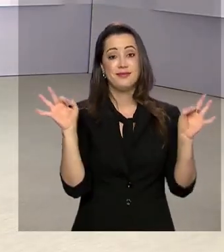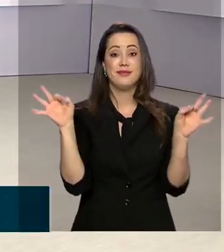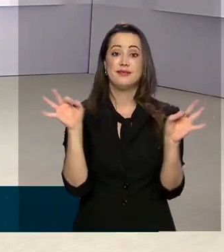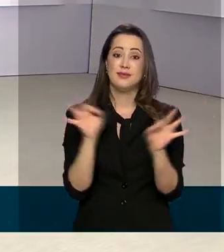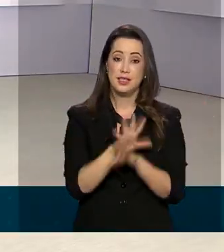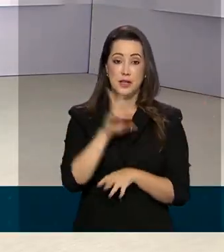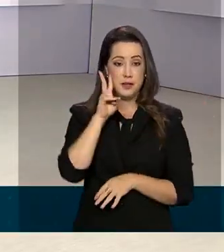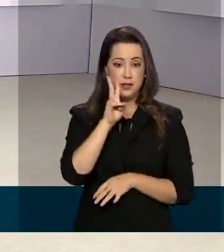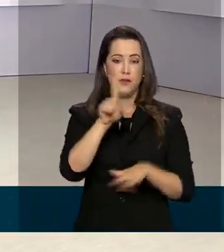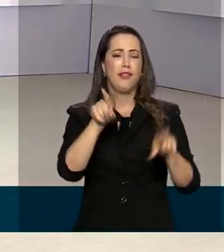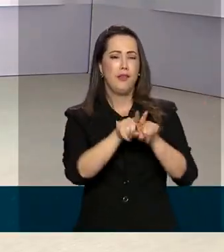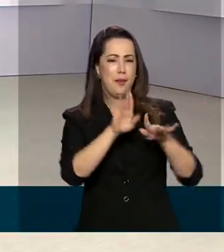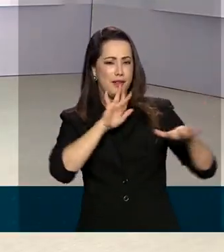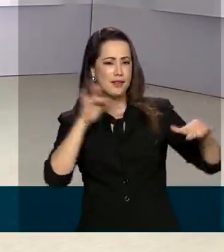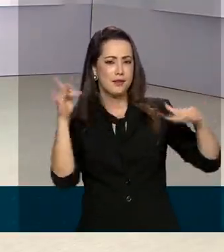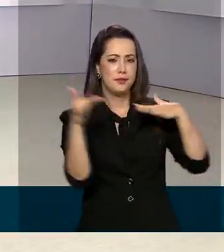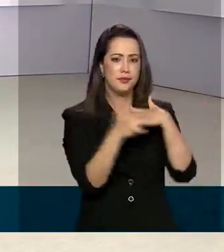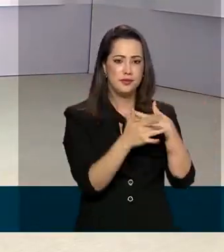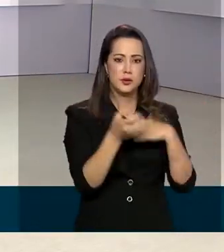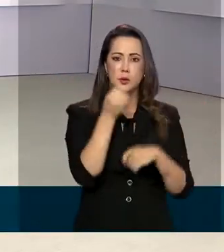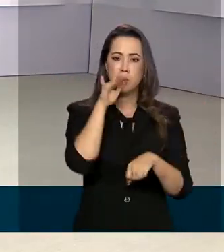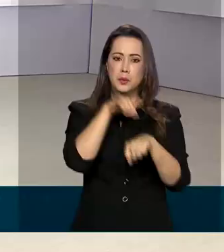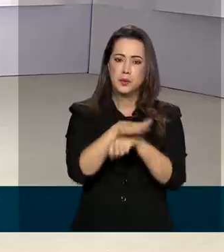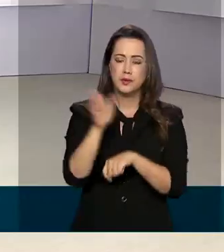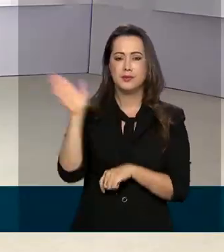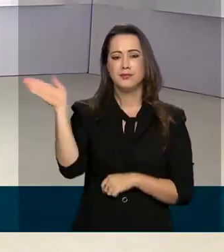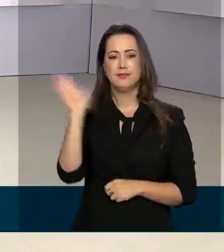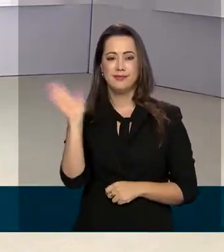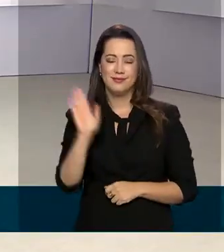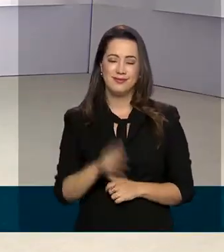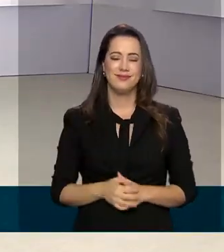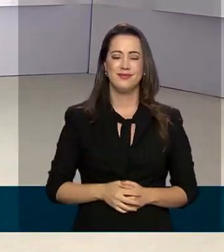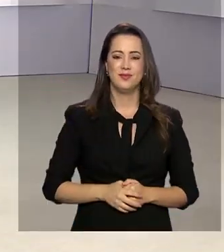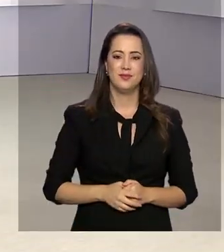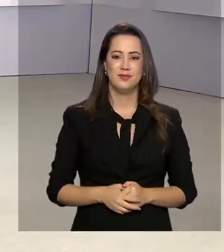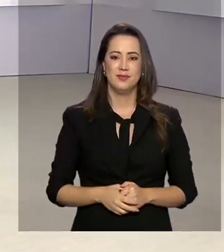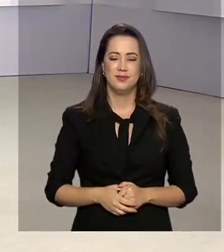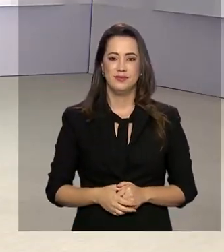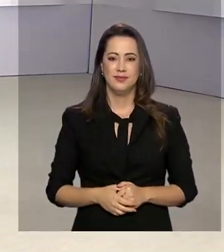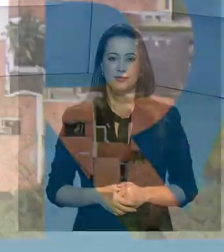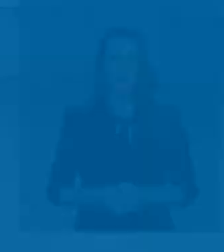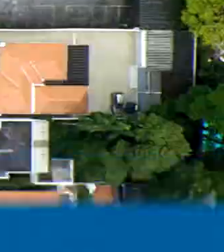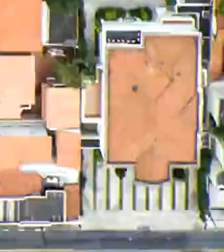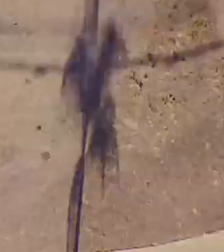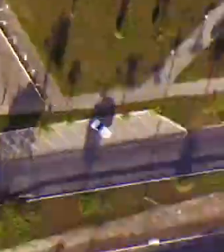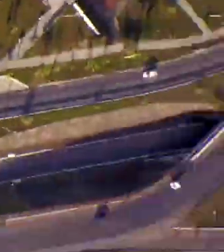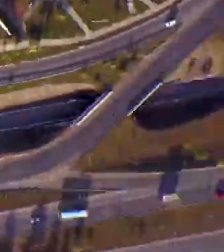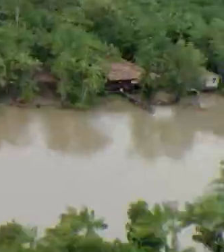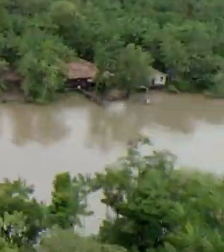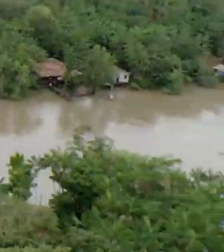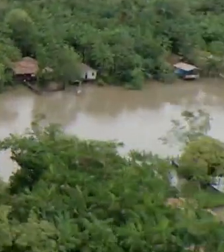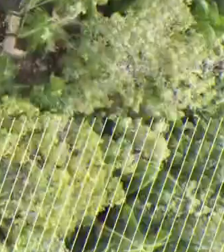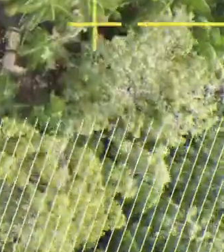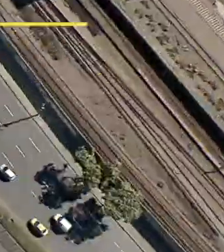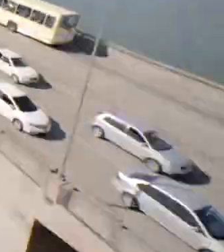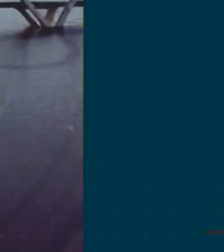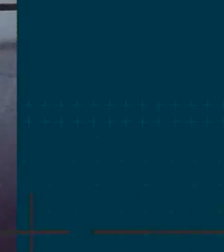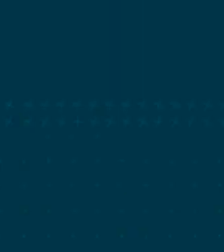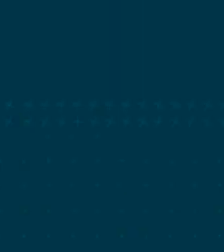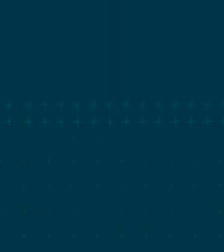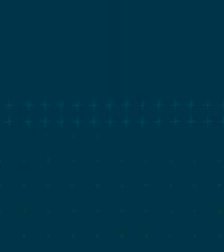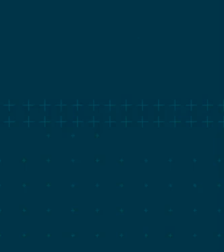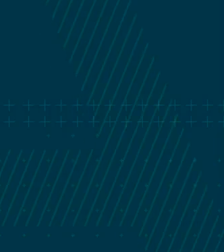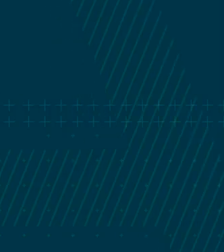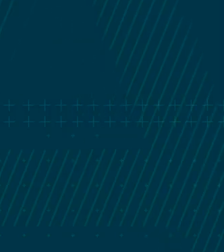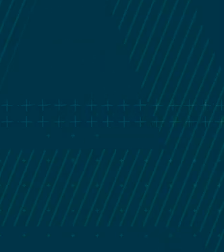Você pode nos acompanhar também pelas redes sociais. Uma boa noite para você e até amanhã. Tchau! Transcrição e Legendas